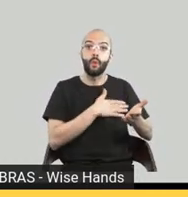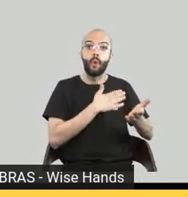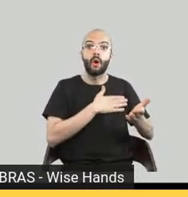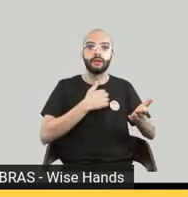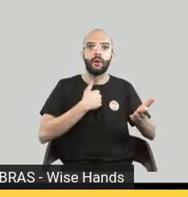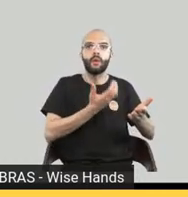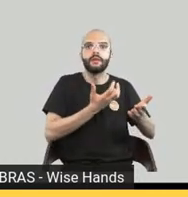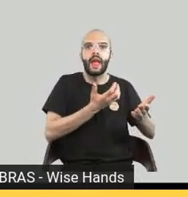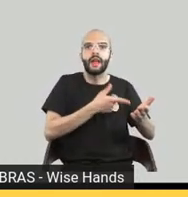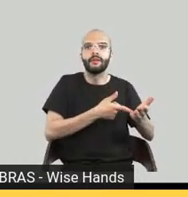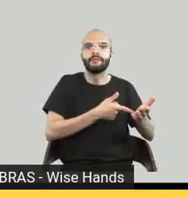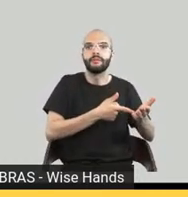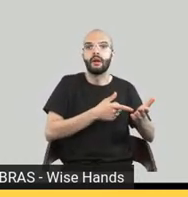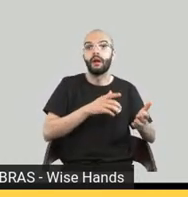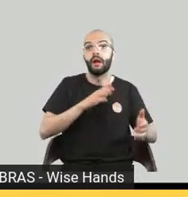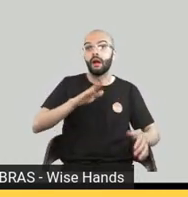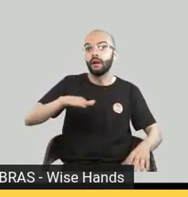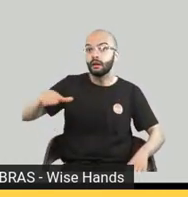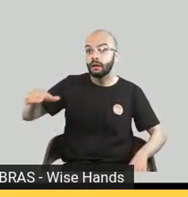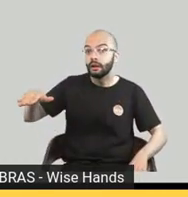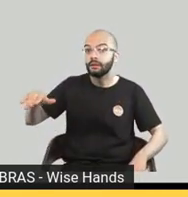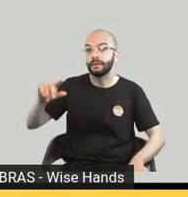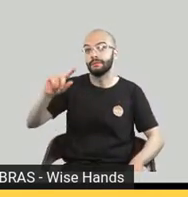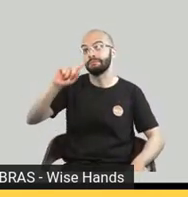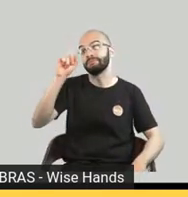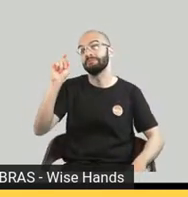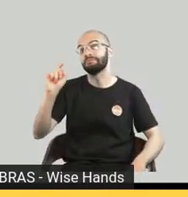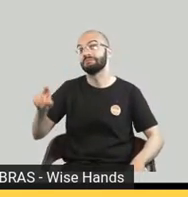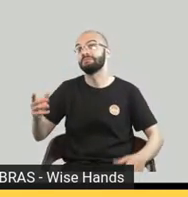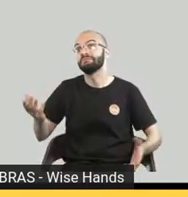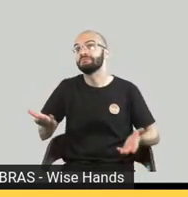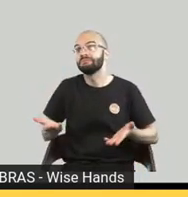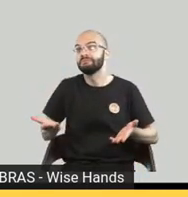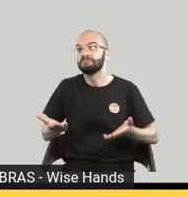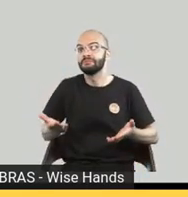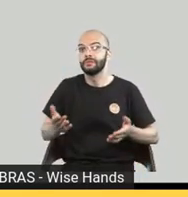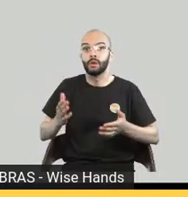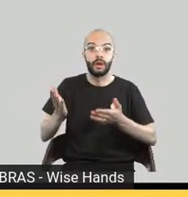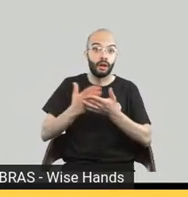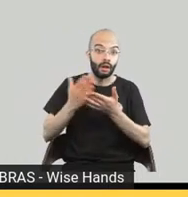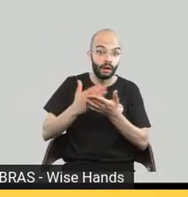vai ter que esperar mais um pouco pra ver o que vai acontecer mas pra livro infantil